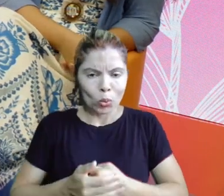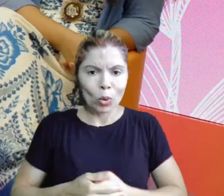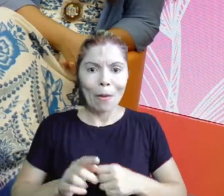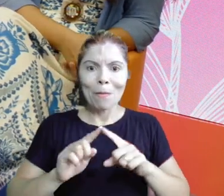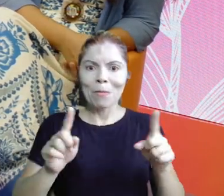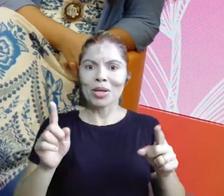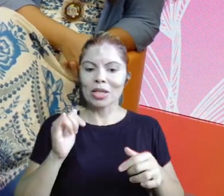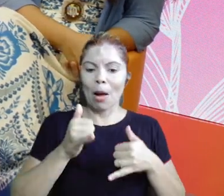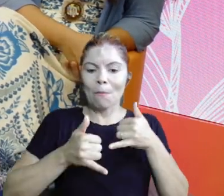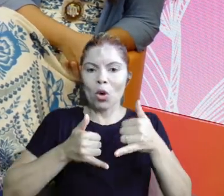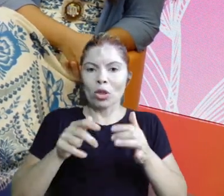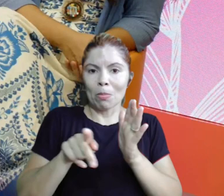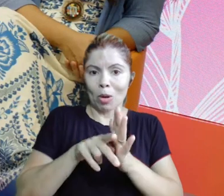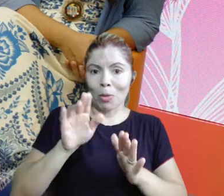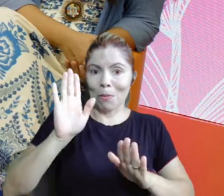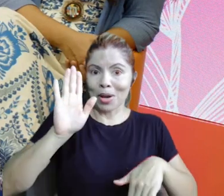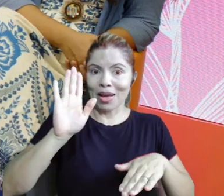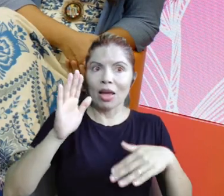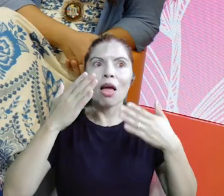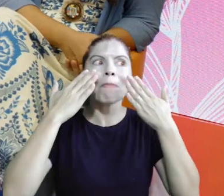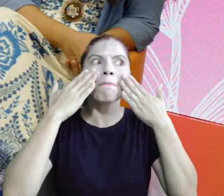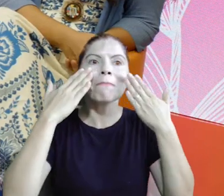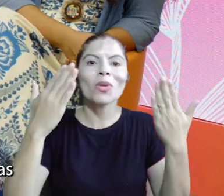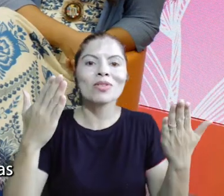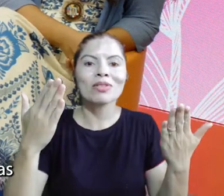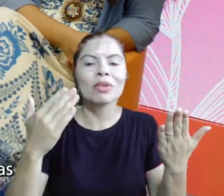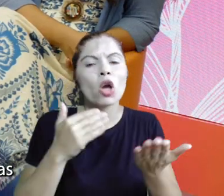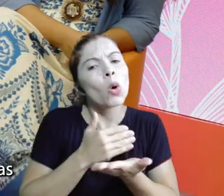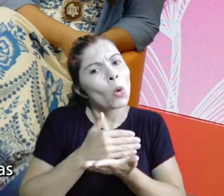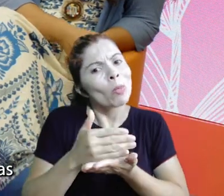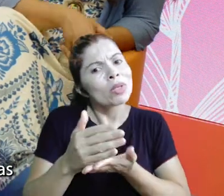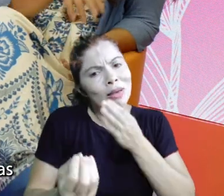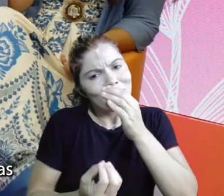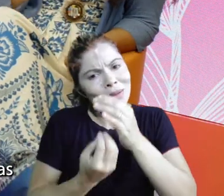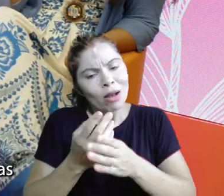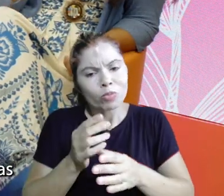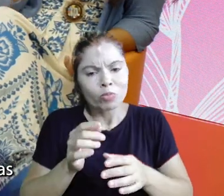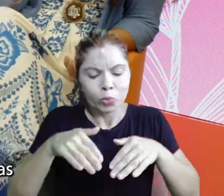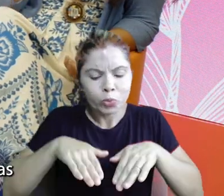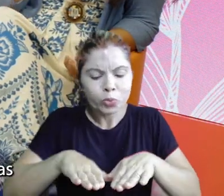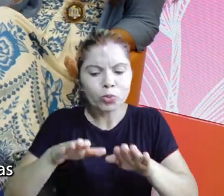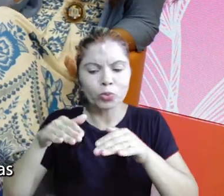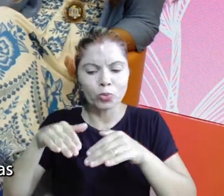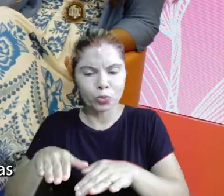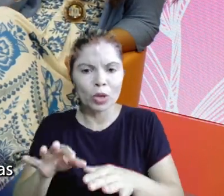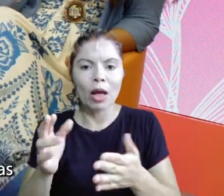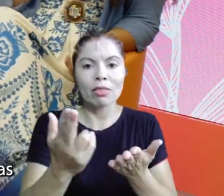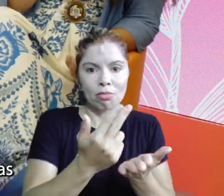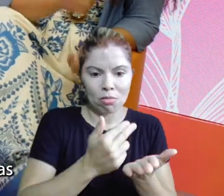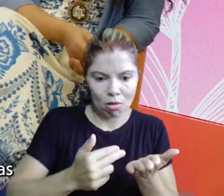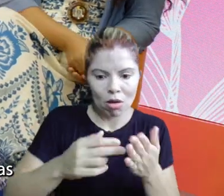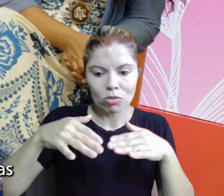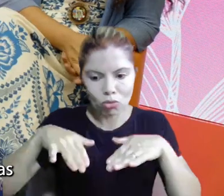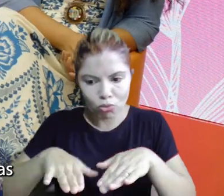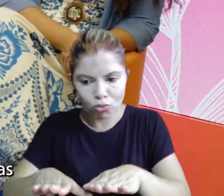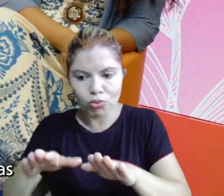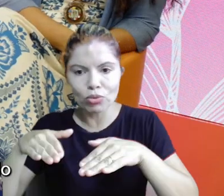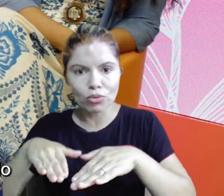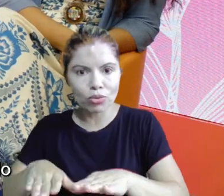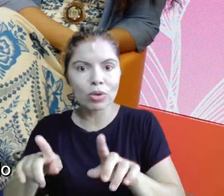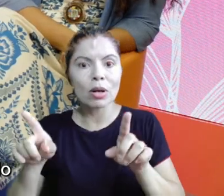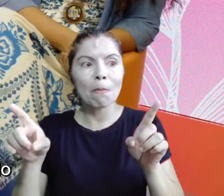moda praia não. A gente usa ela mostrando. E aí eu comecei a fazer moda praia. Fui fazer moda praia. Fiz algumas peças